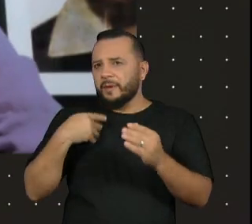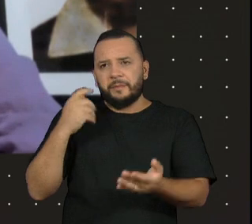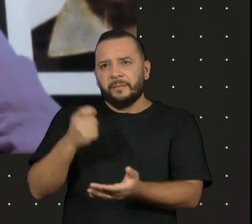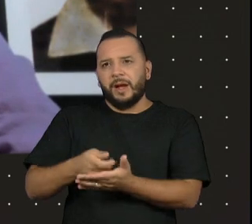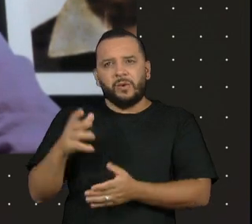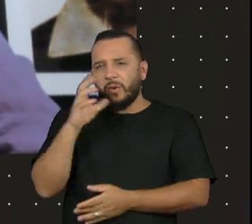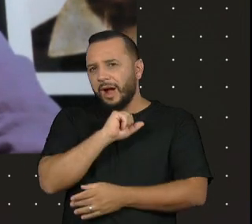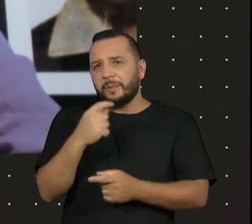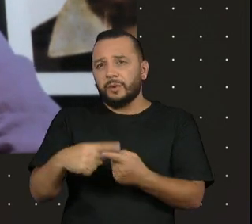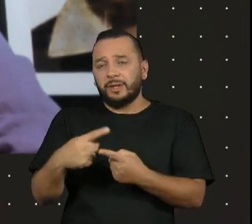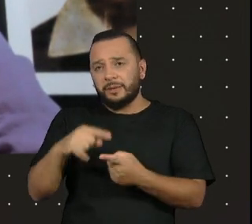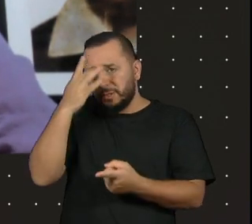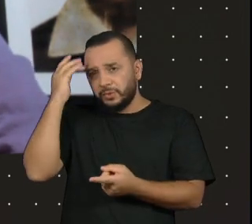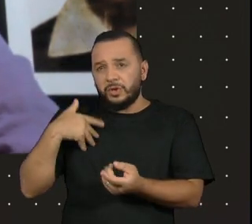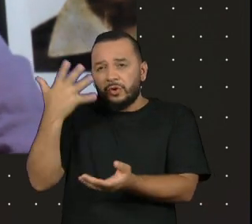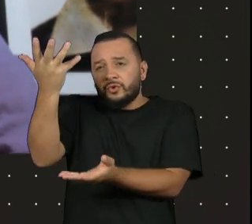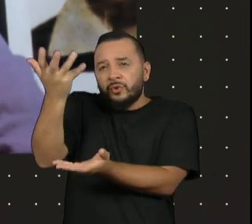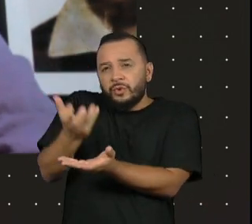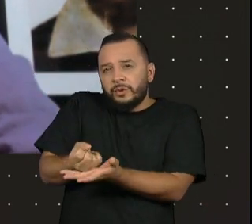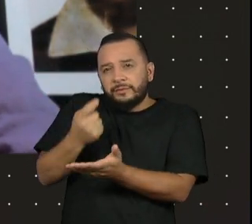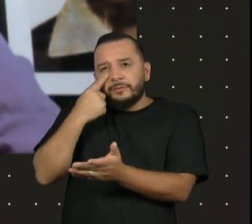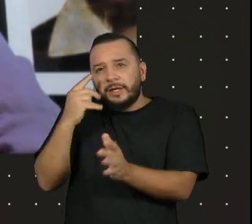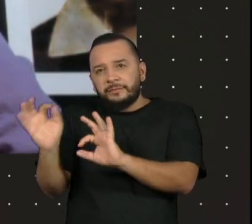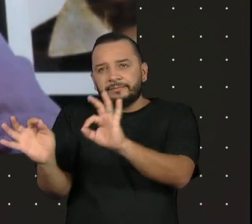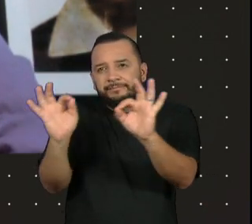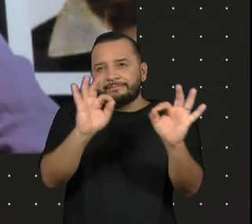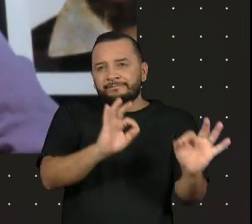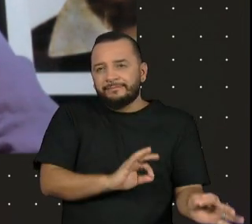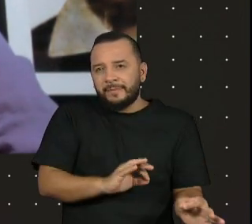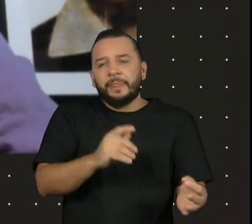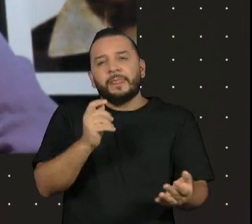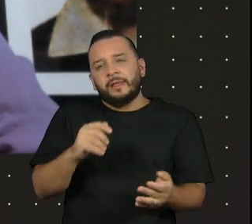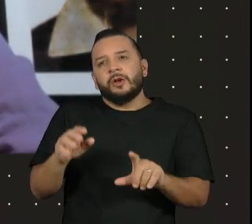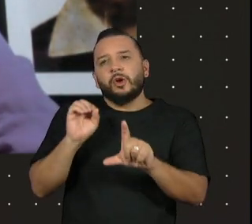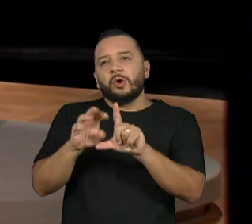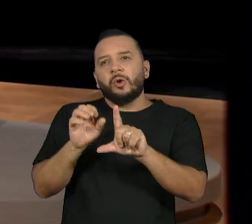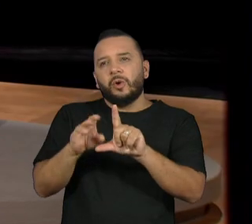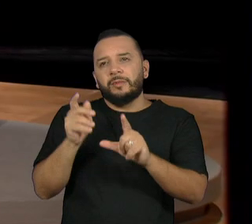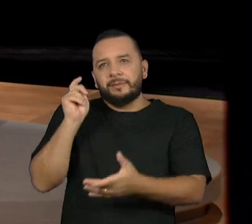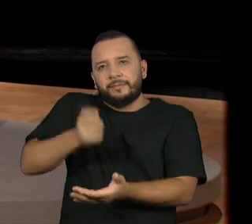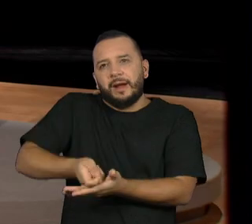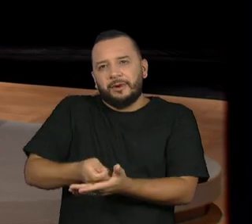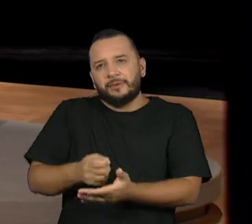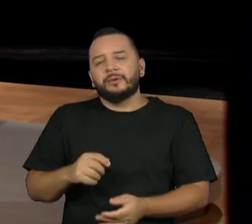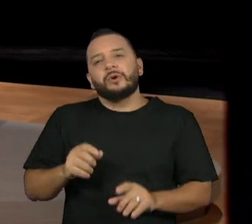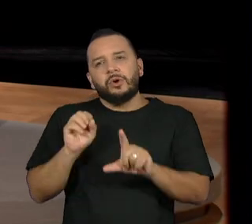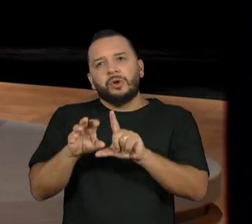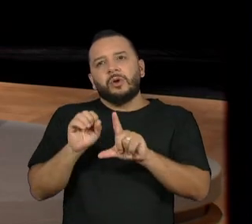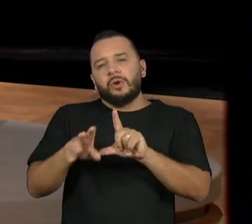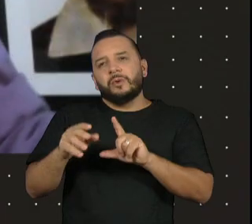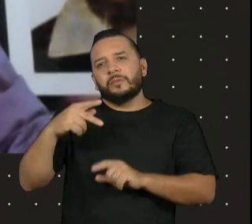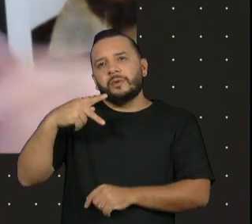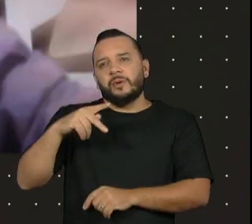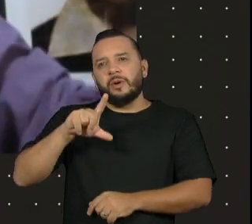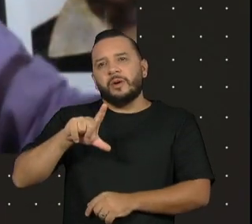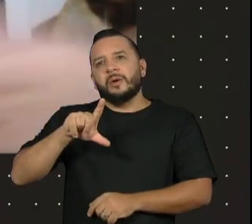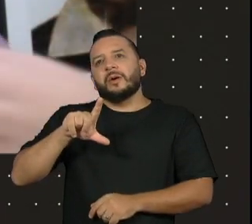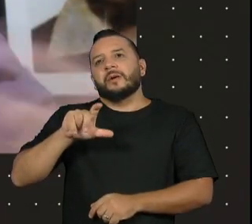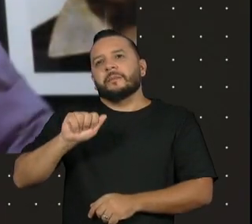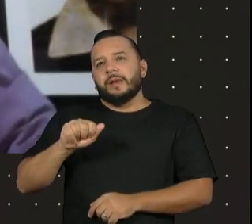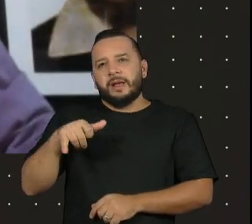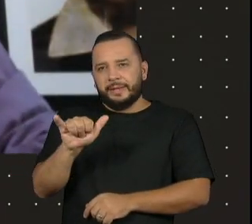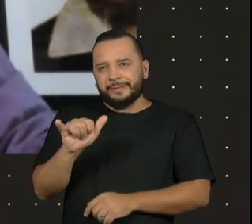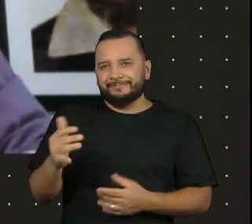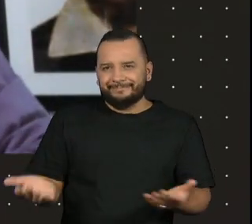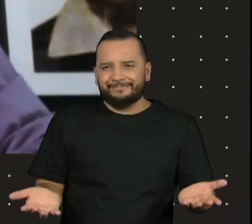essa, vendendo mais assinaturas da Globoplay lá, entendeu? E agora, o que vem agora é mais lucro. Então,